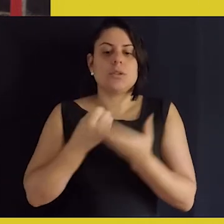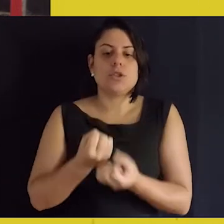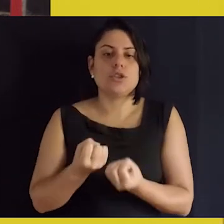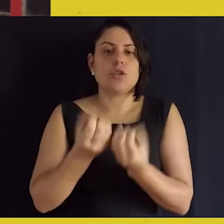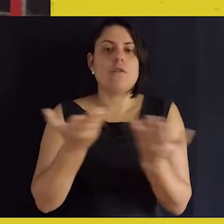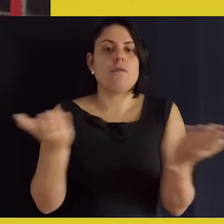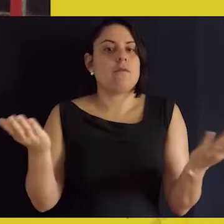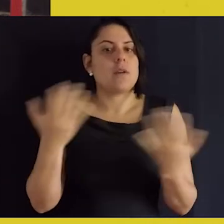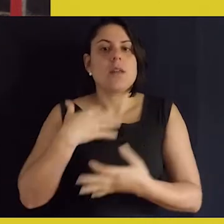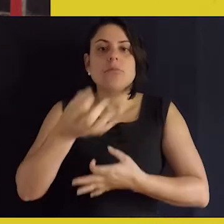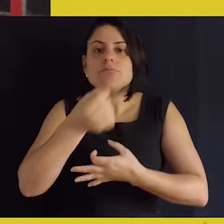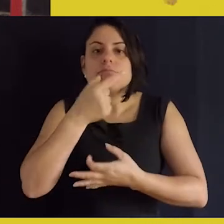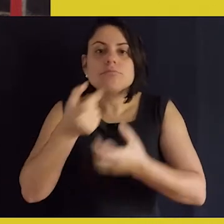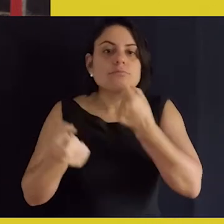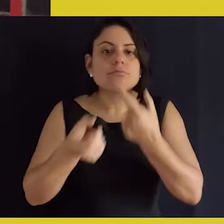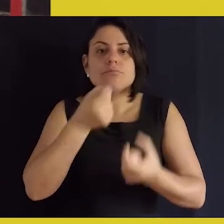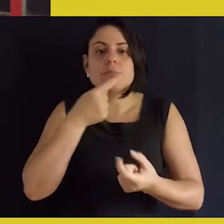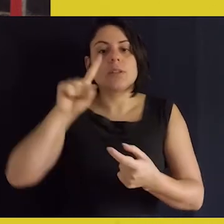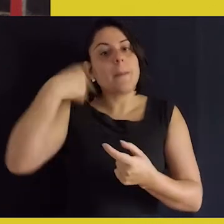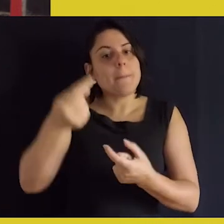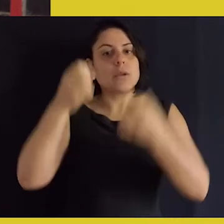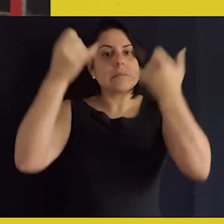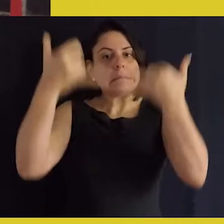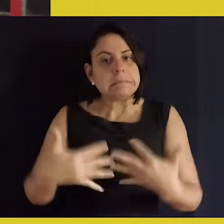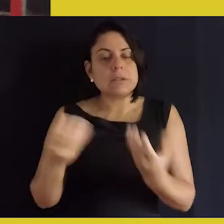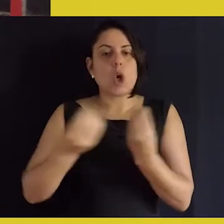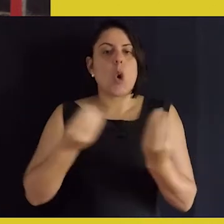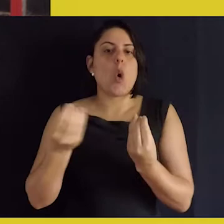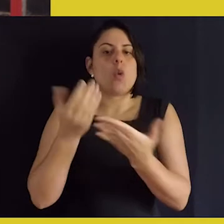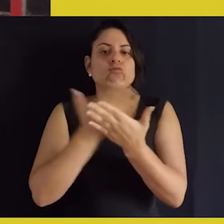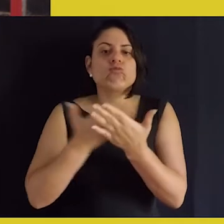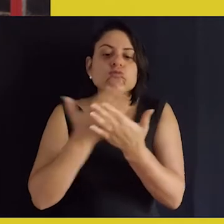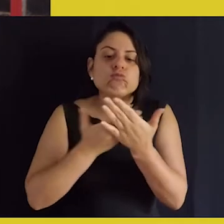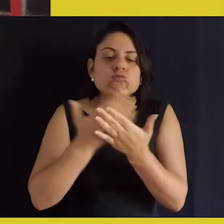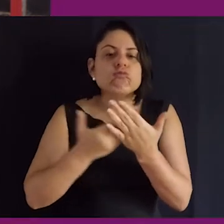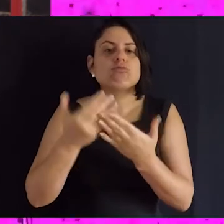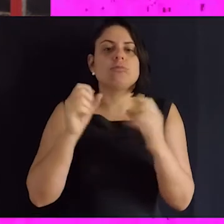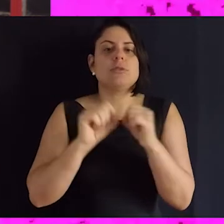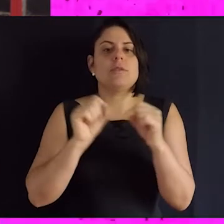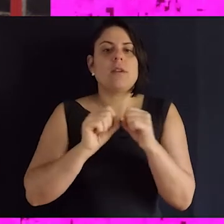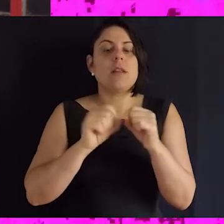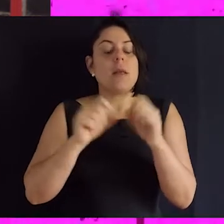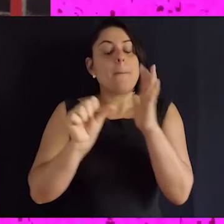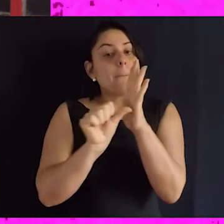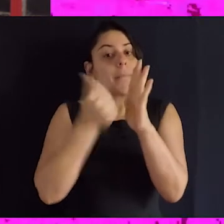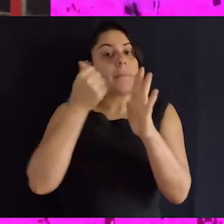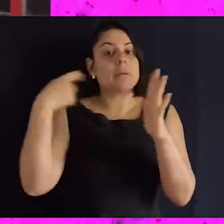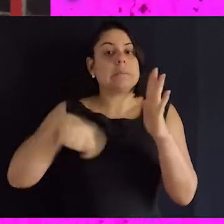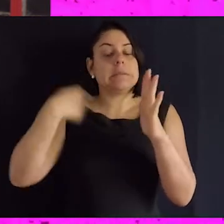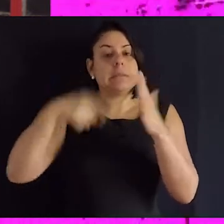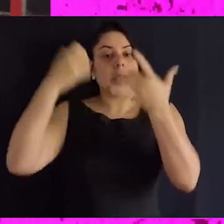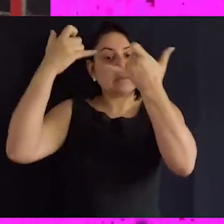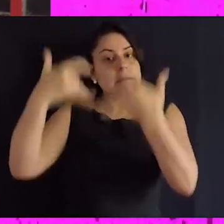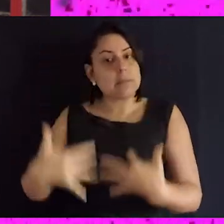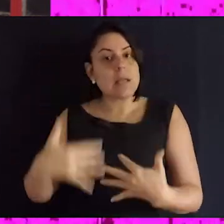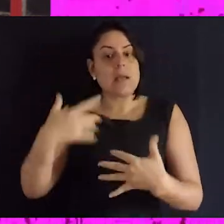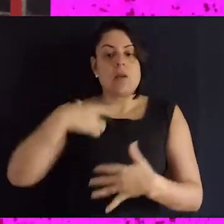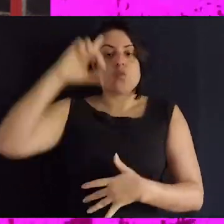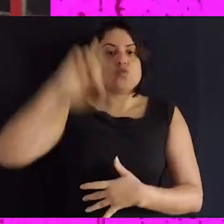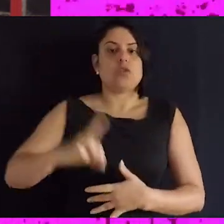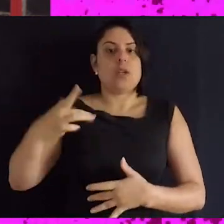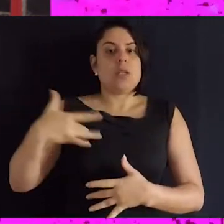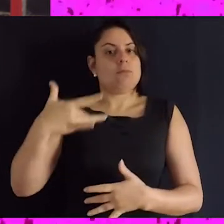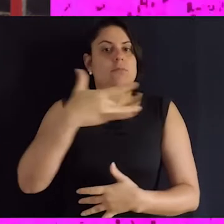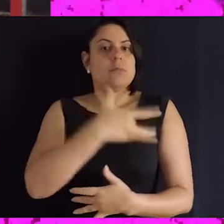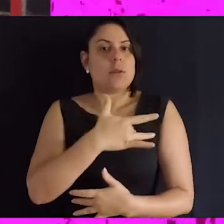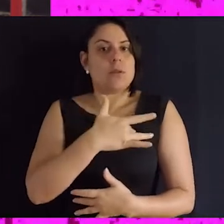sobre medicação, para depois a gente falar de como que esse tratamento é feito. A gente precisa primeiro fazer com que as pessoas compreendam que o